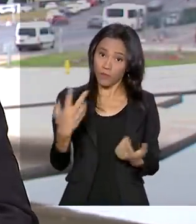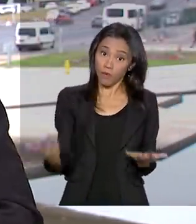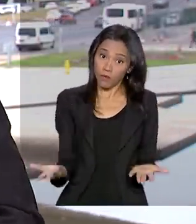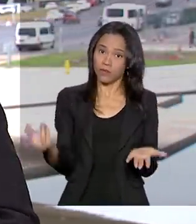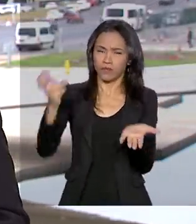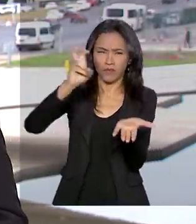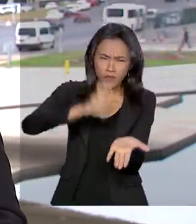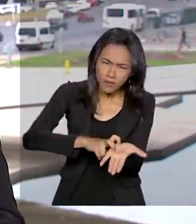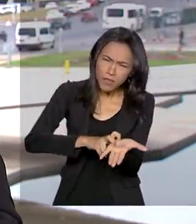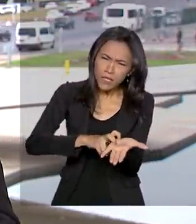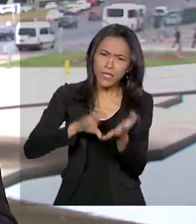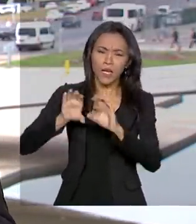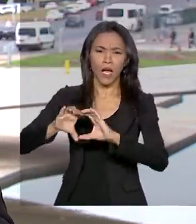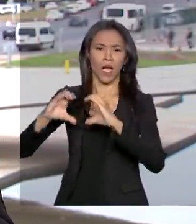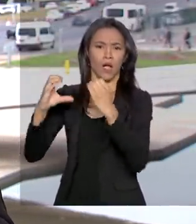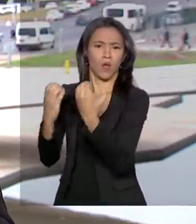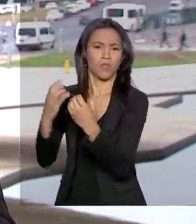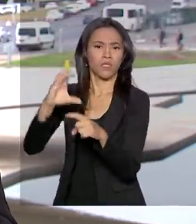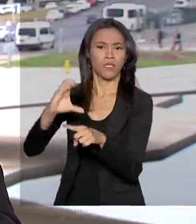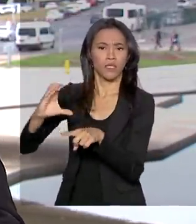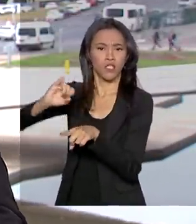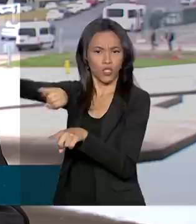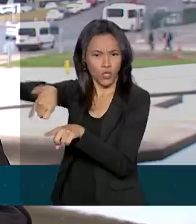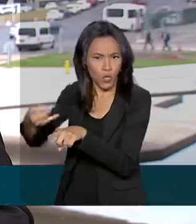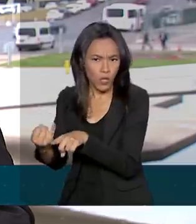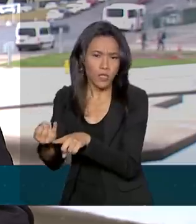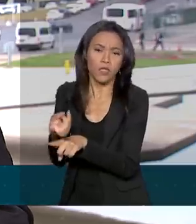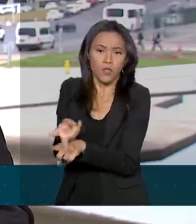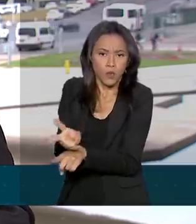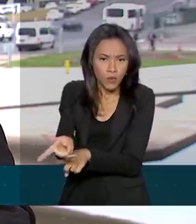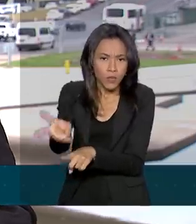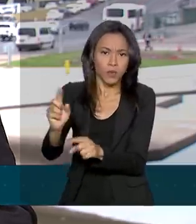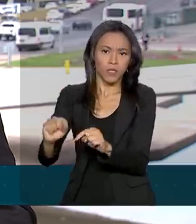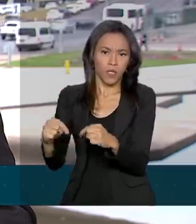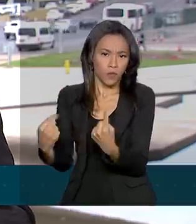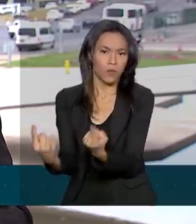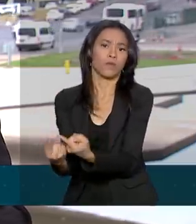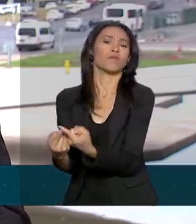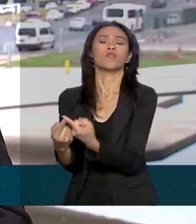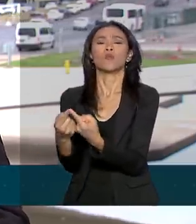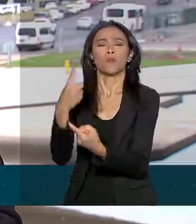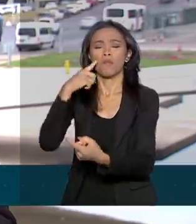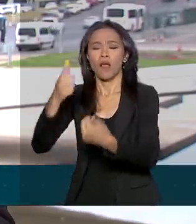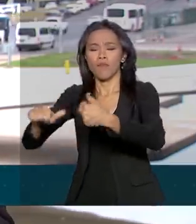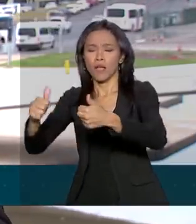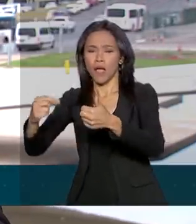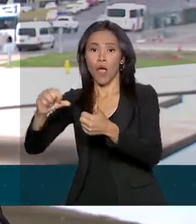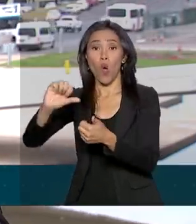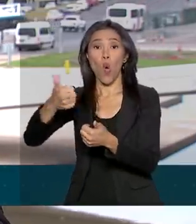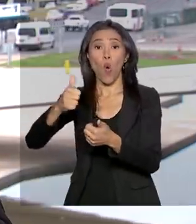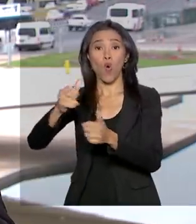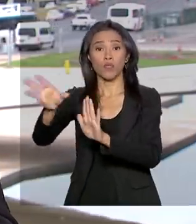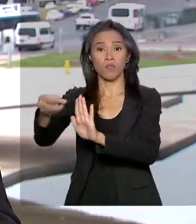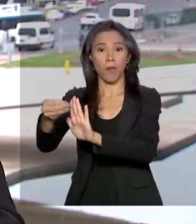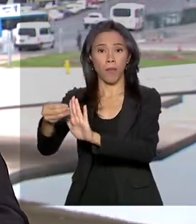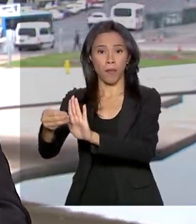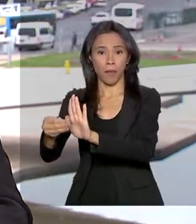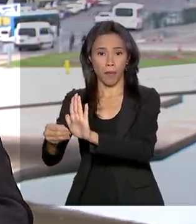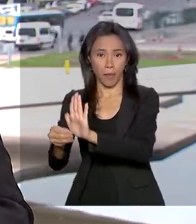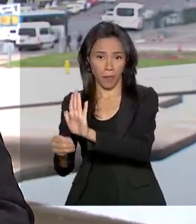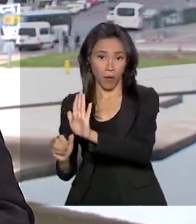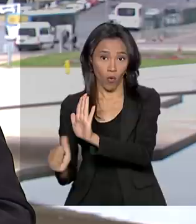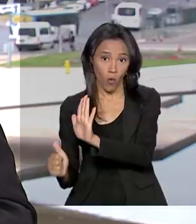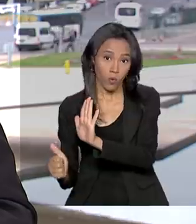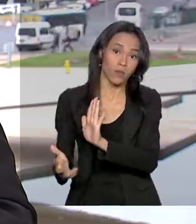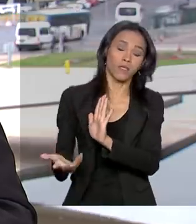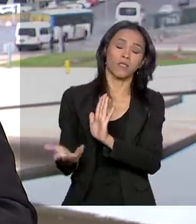manhã, a Comissão de Constituição e Justiça do Senado ainda se reúne para apreciar as últimas 11 emendas ao texto da nova Previdência. Só